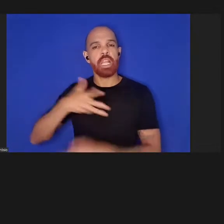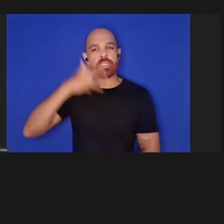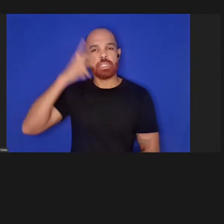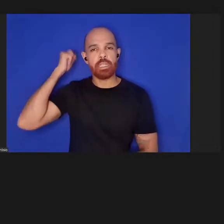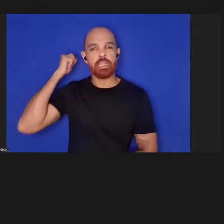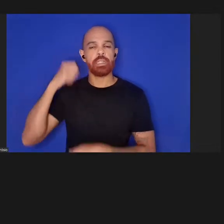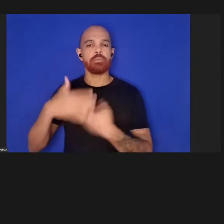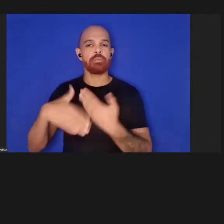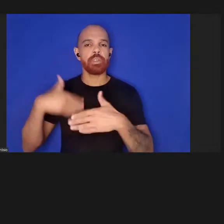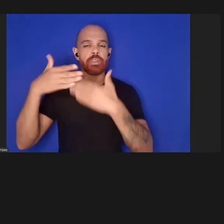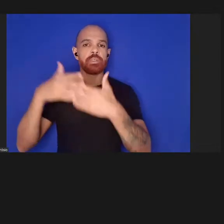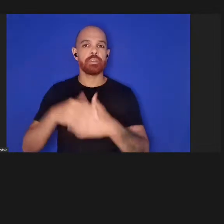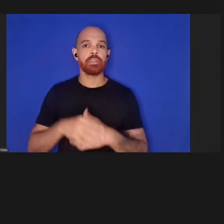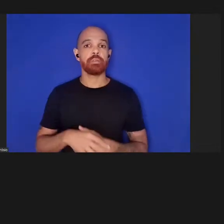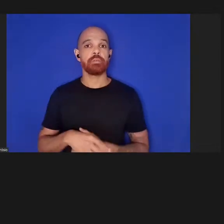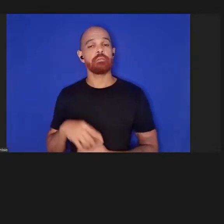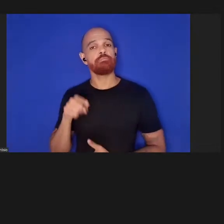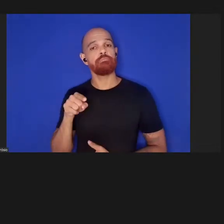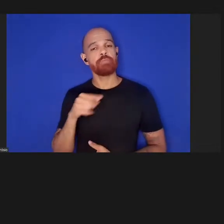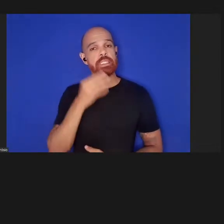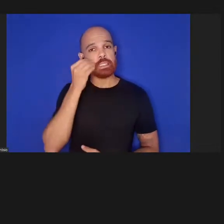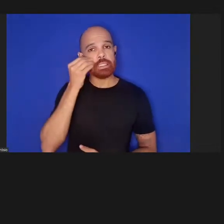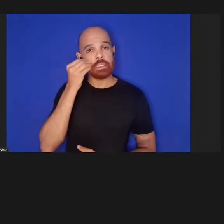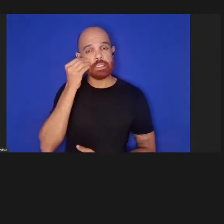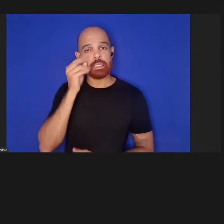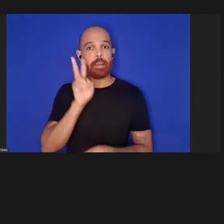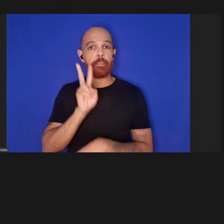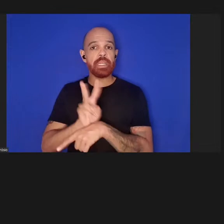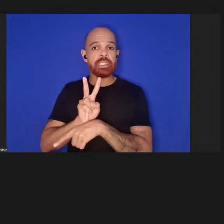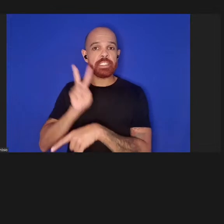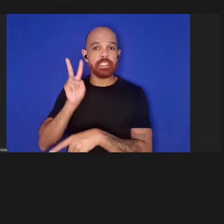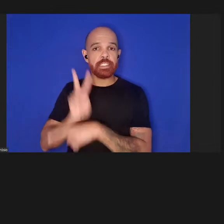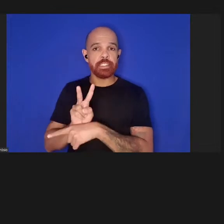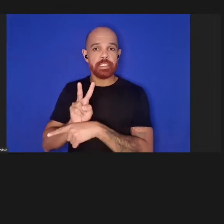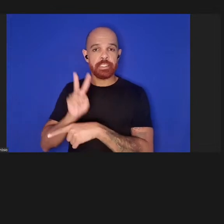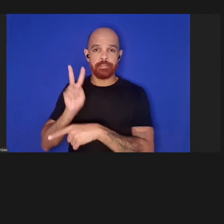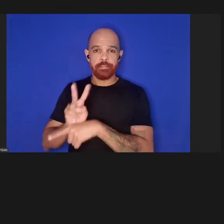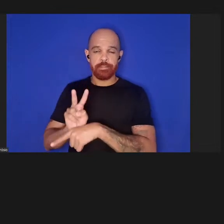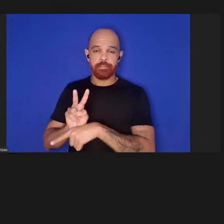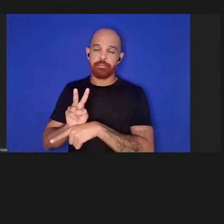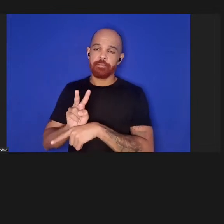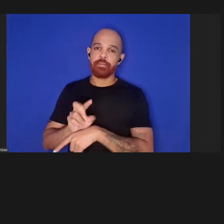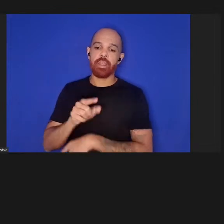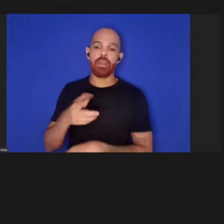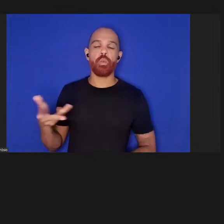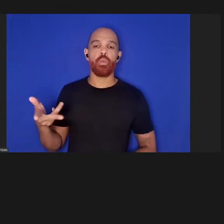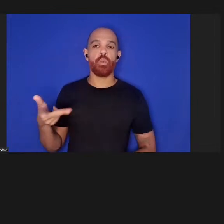e tentar preservar ao máximo possível a qualidade